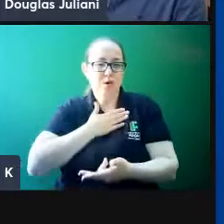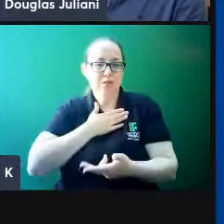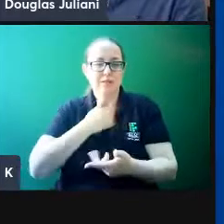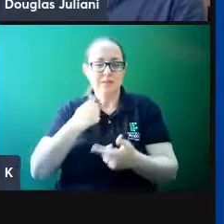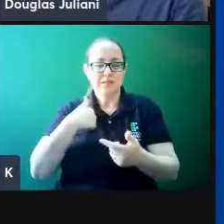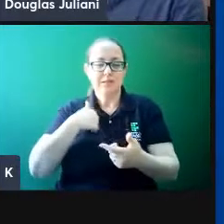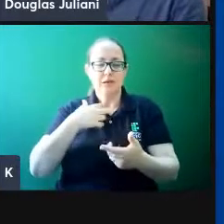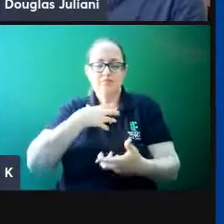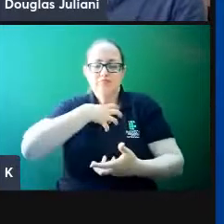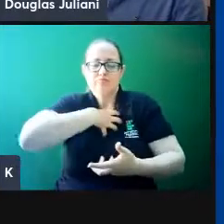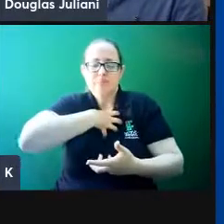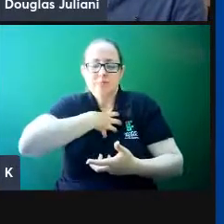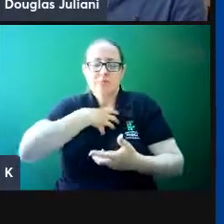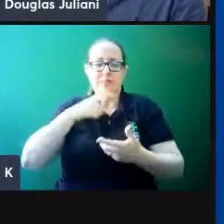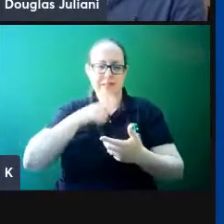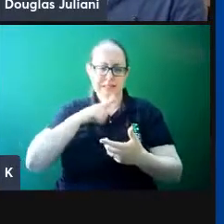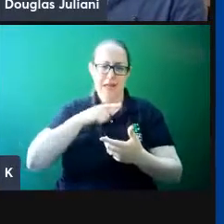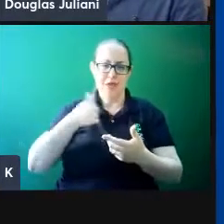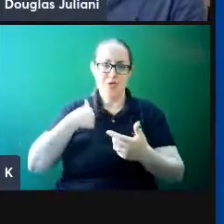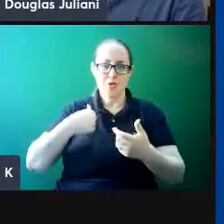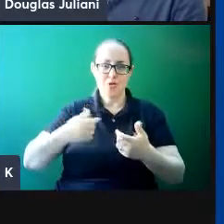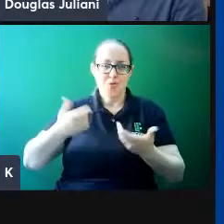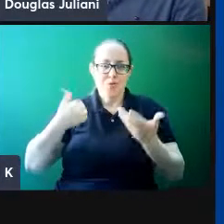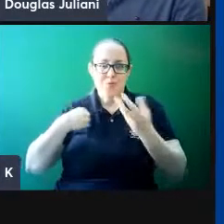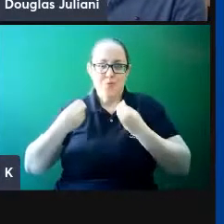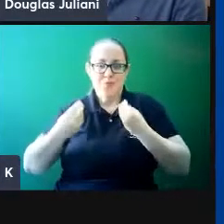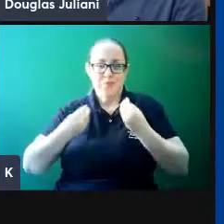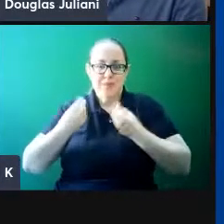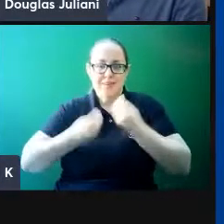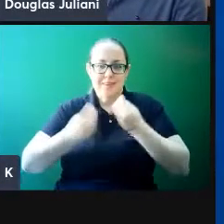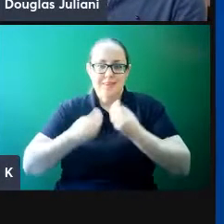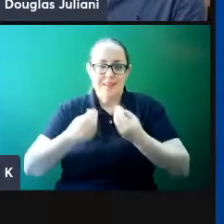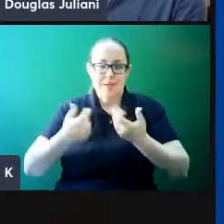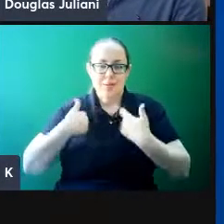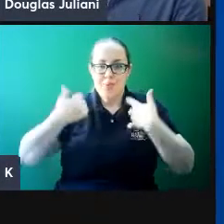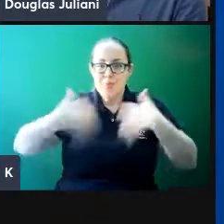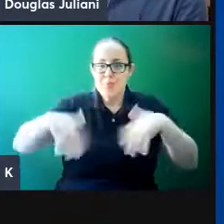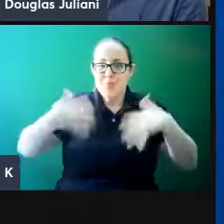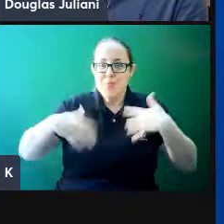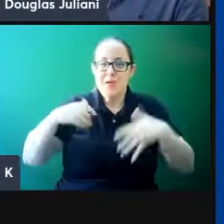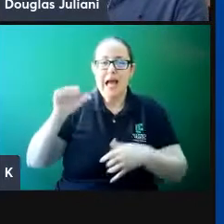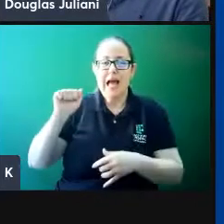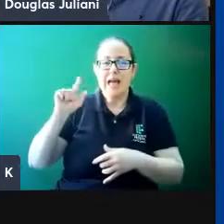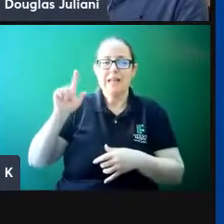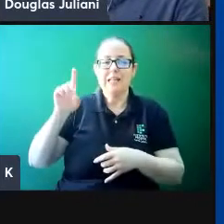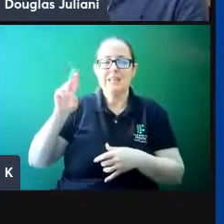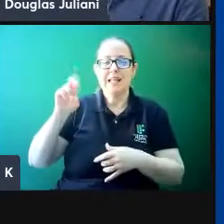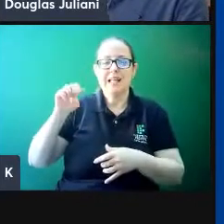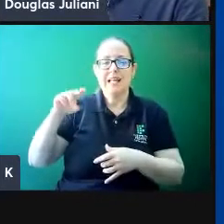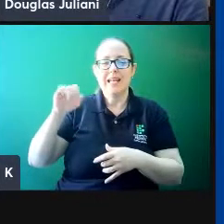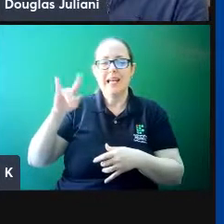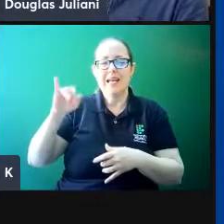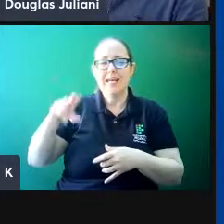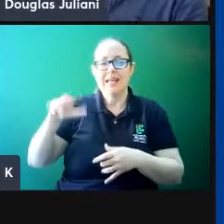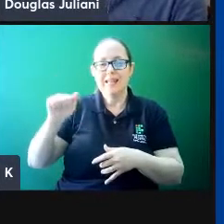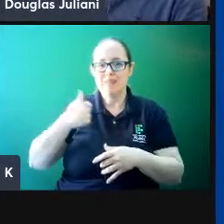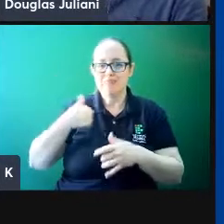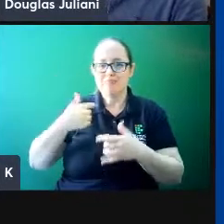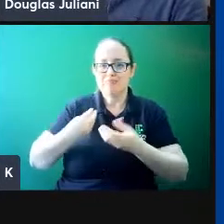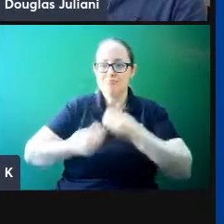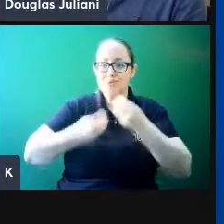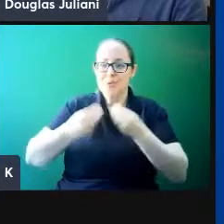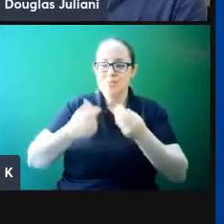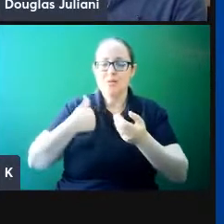claro que tem um pouco da adrenalina ali junto, mas é um estado de presença muito grande, e esse estado de presença aumenta a nossa